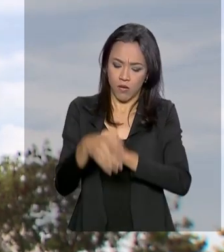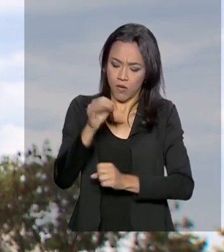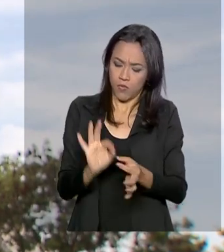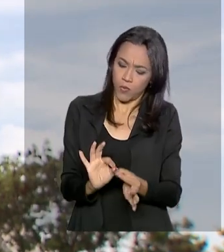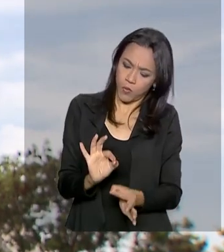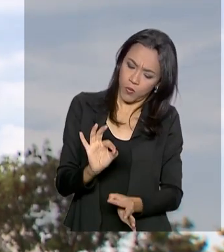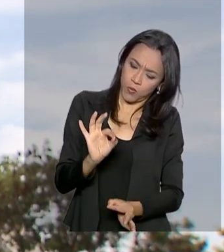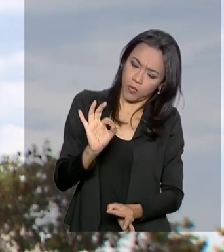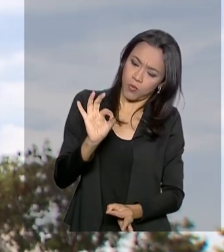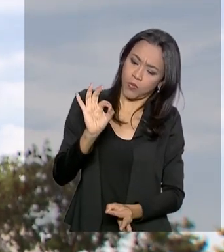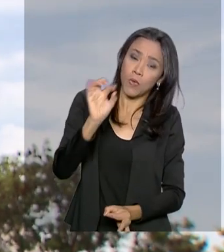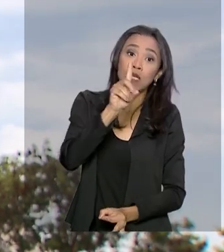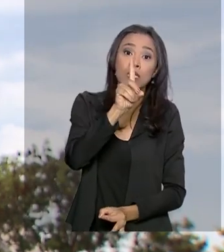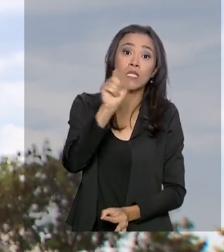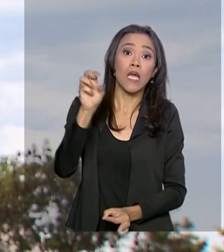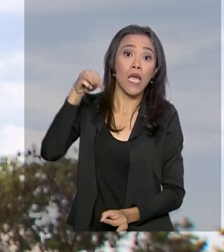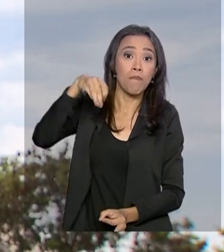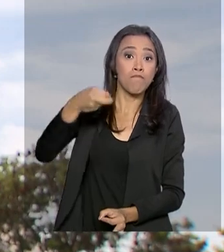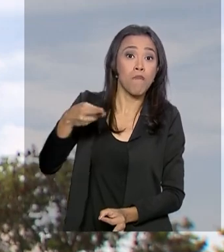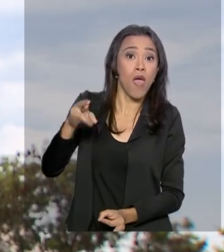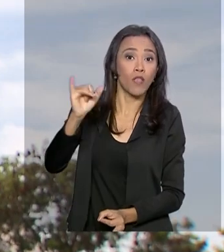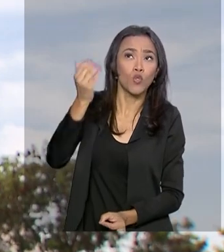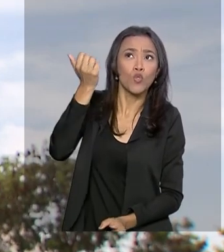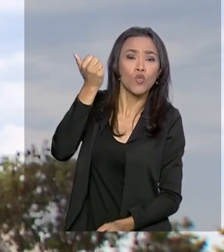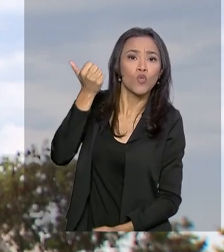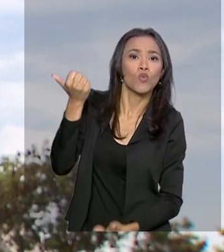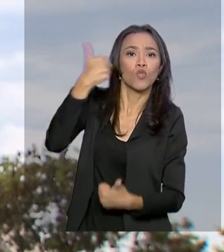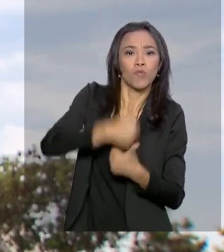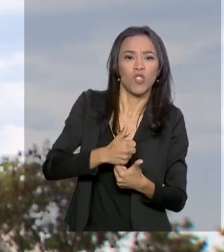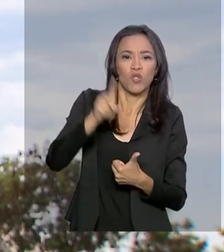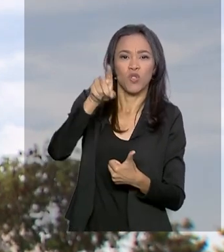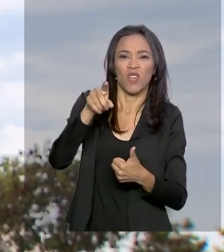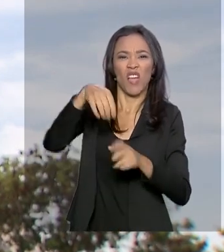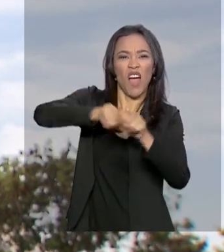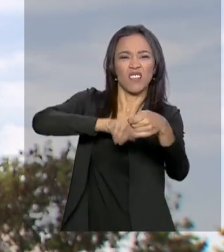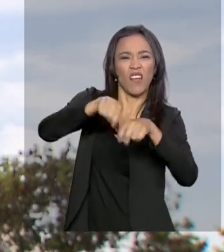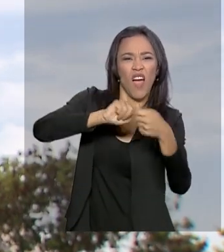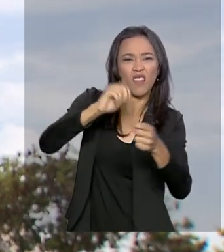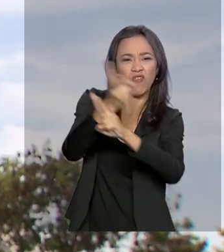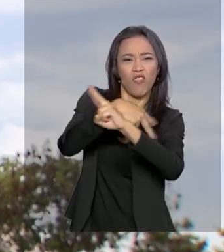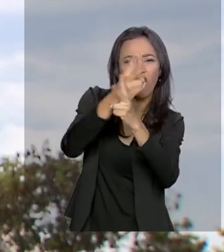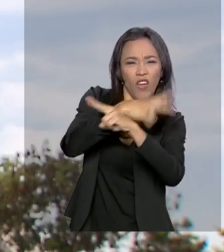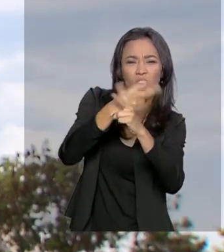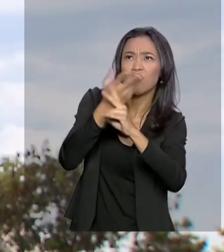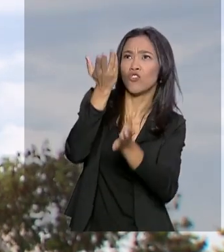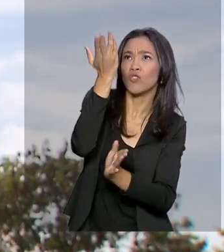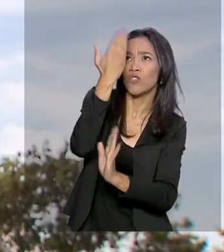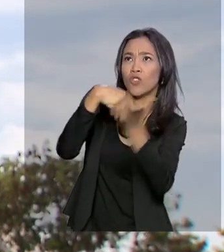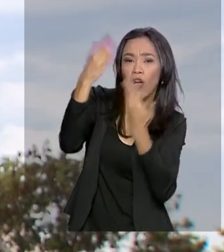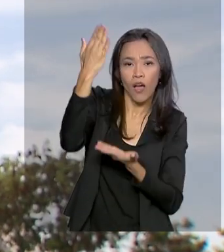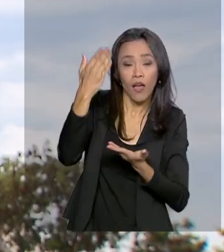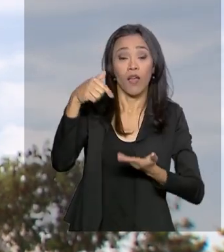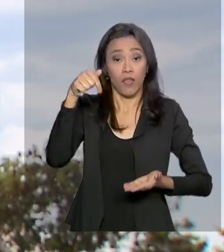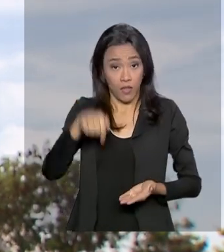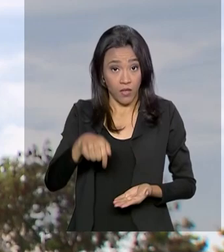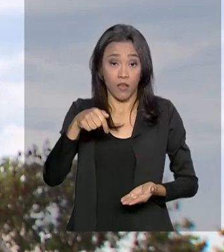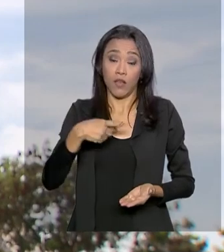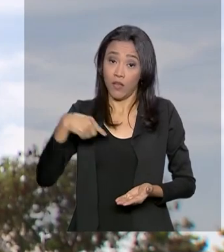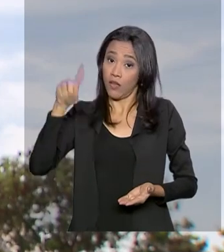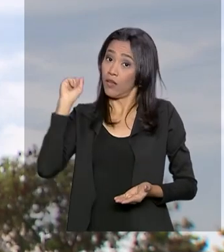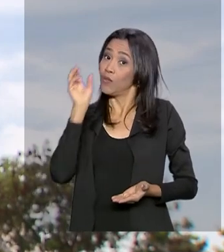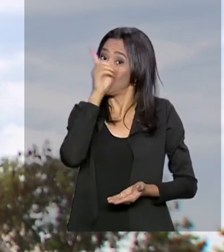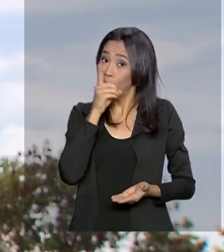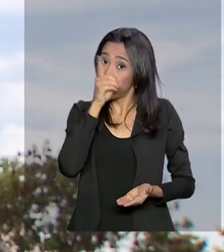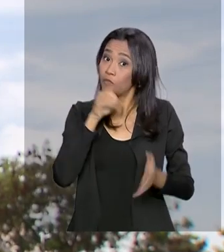100 metros. Em substituição, a antiga já desgastada pelo tempo. A troca da bandeira deste domingo foi especial.